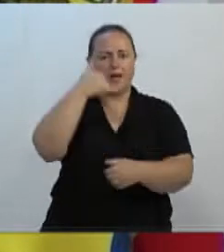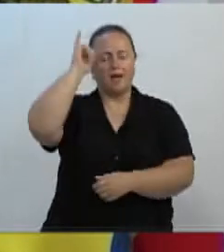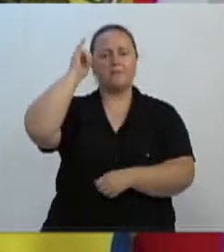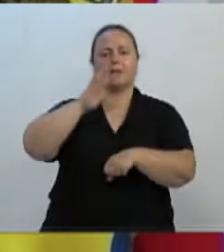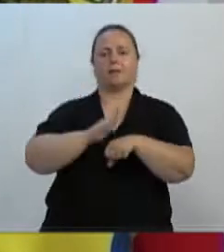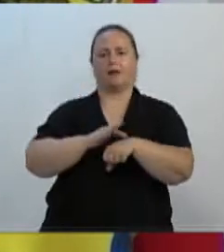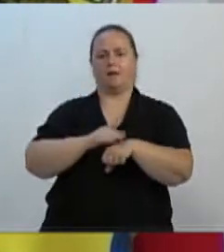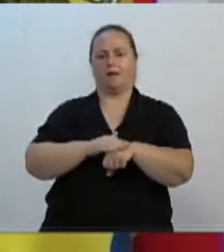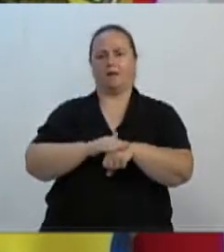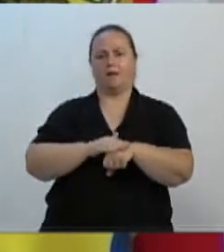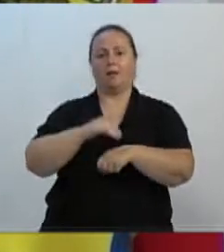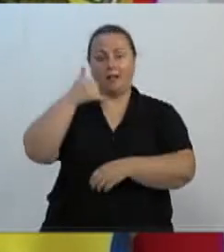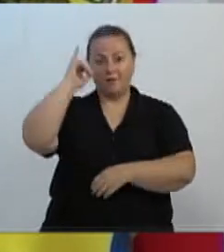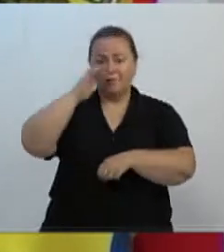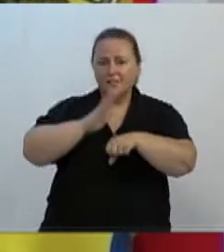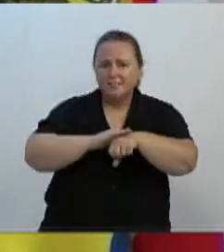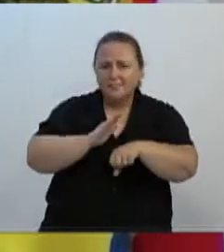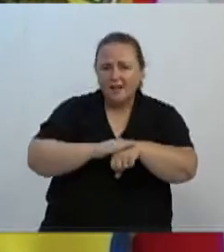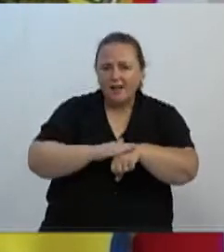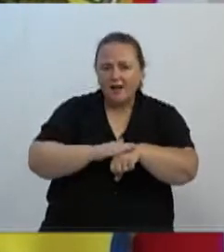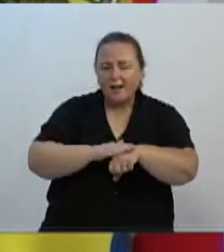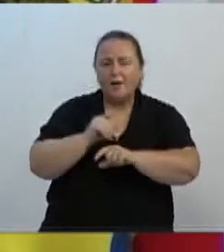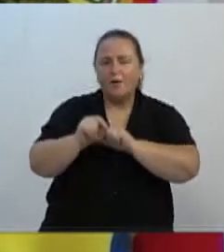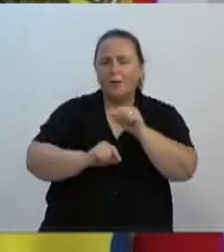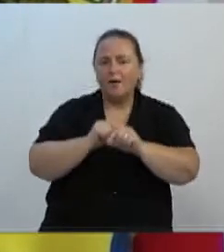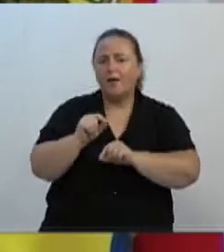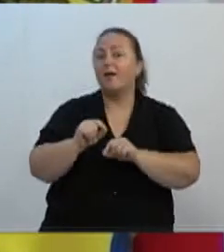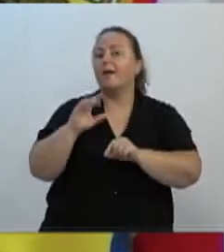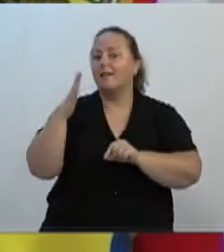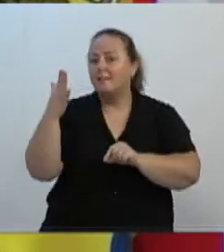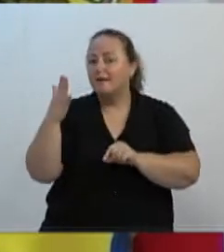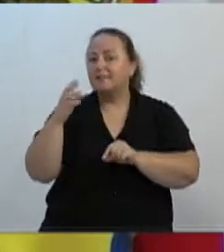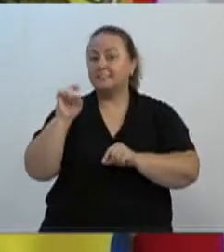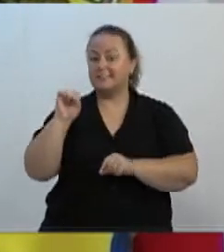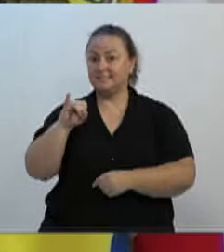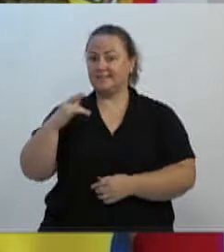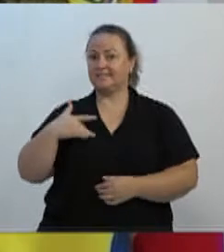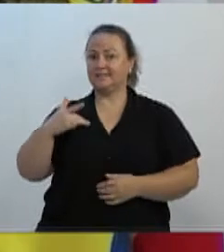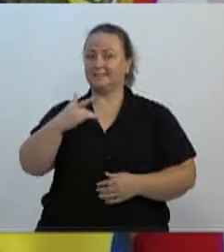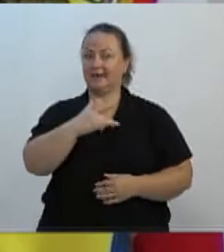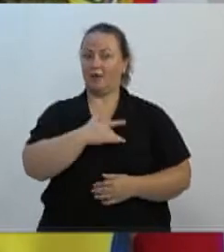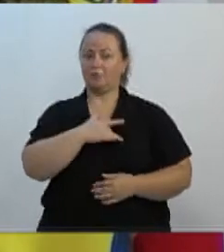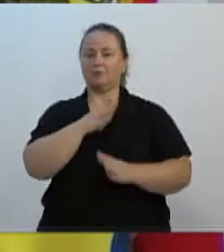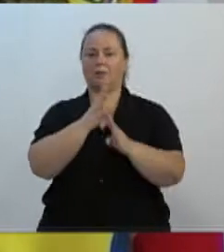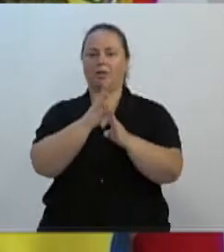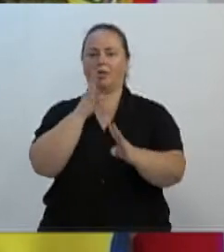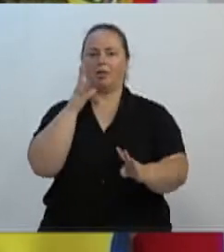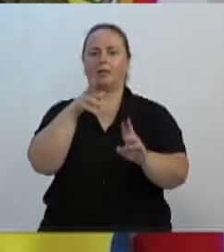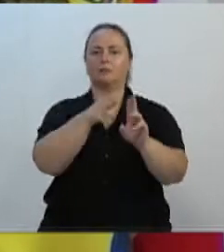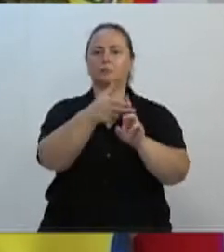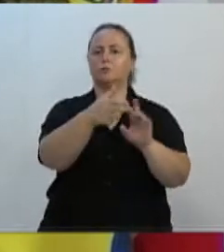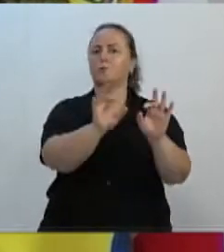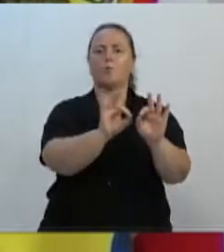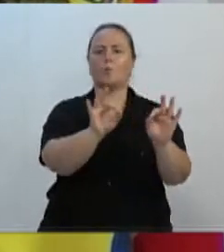ficando doentes, não vão parar na fila do sistema público de saúde, e desta forma contribuindo com o poder público.